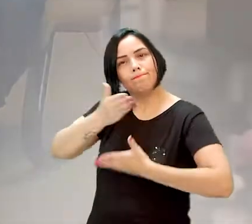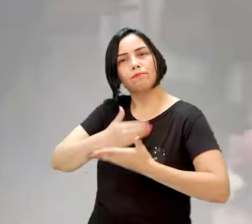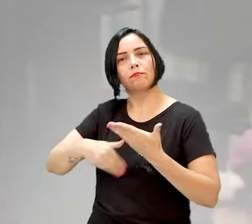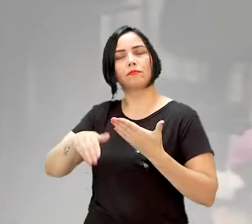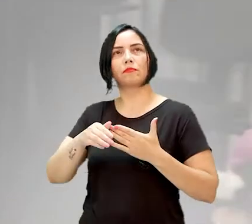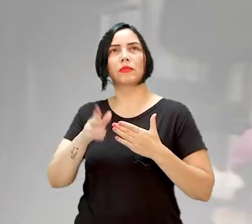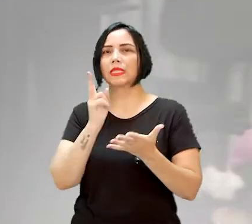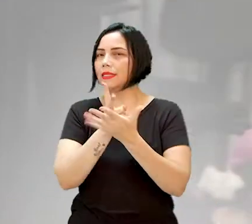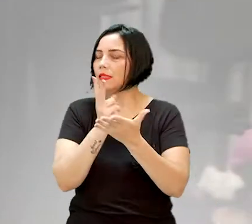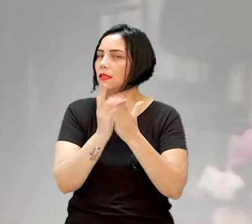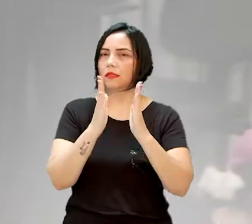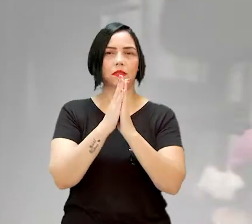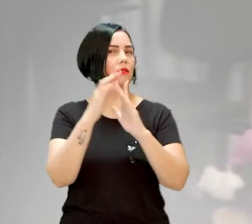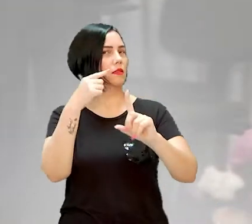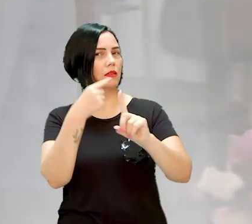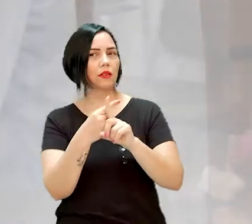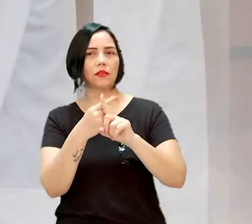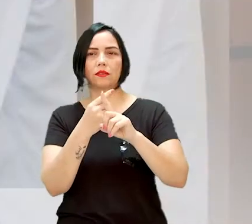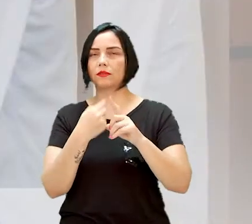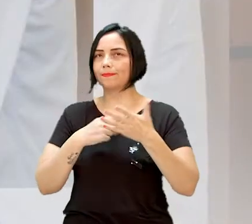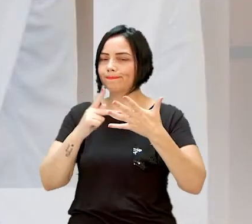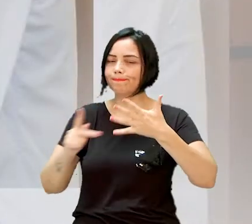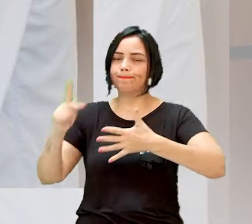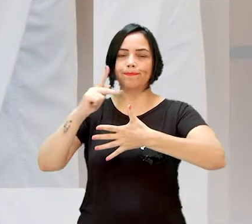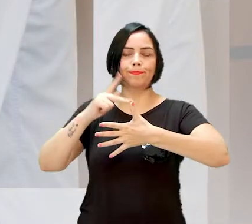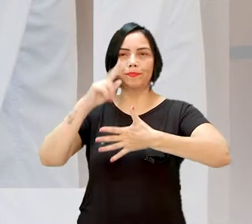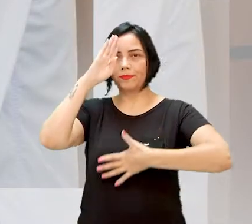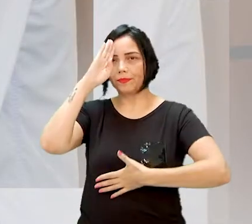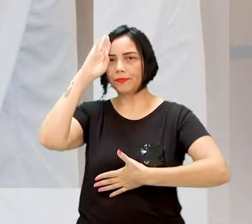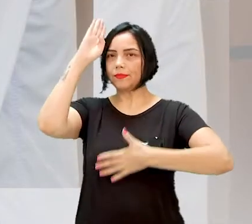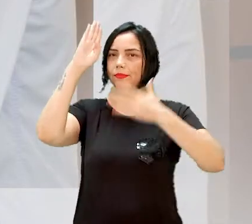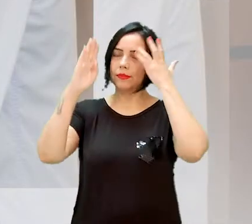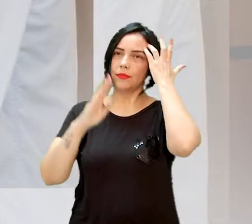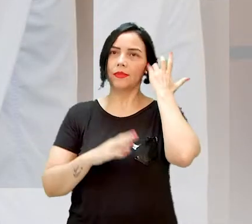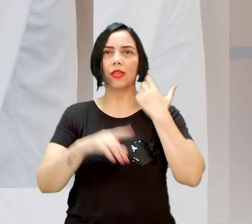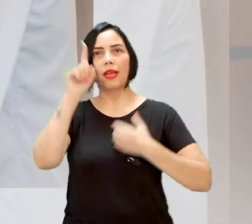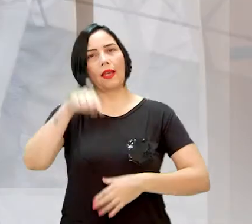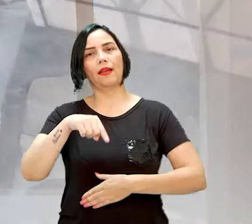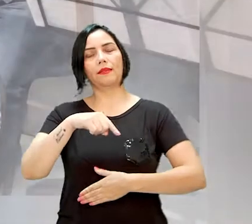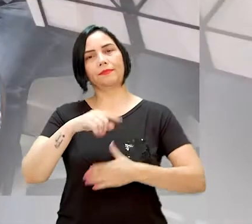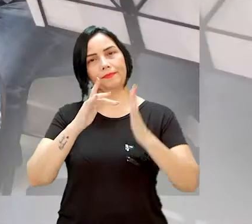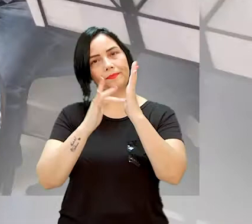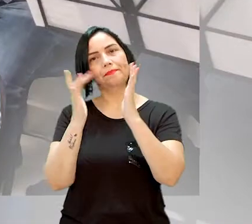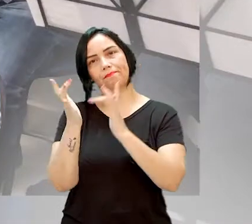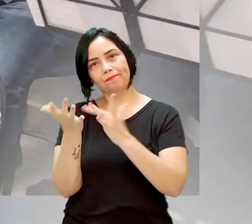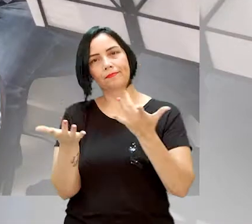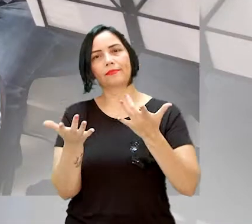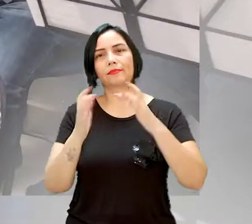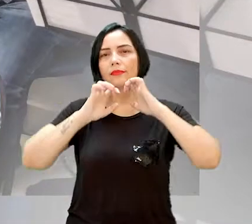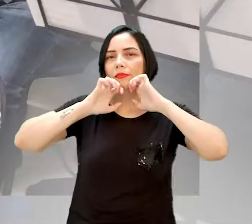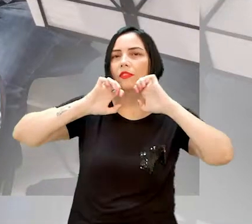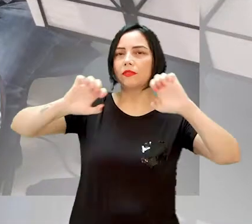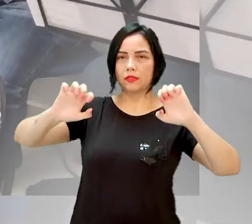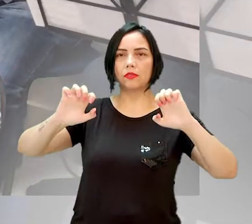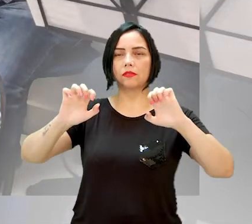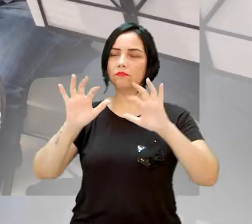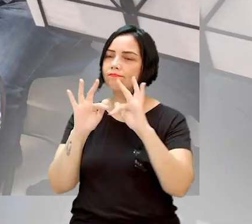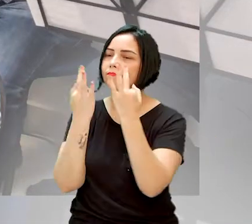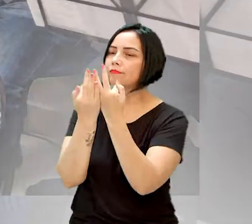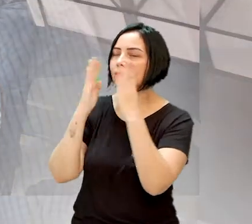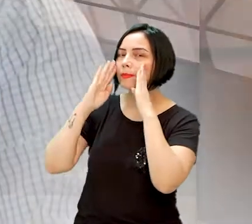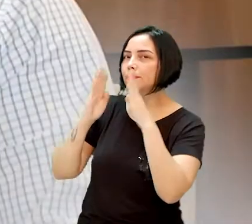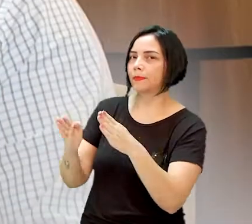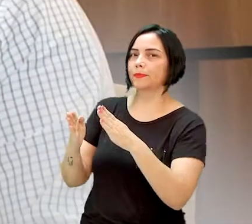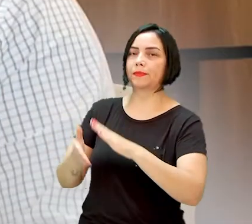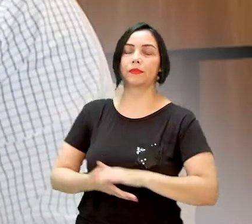cristão, né? Nós acreditamos na família, nos valores da família e, principalmente, no evangelho, né? No evangelho de Cristo